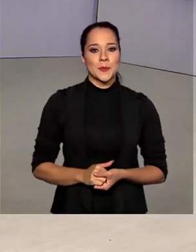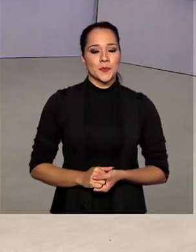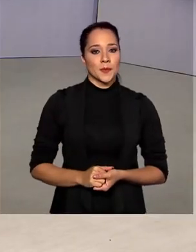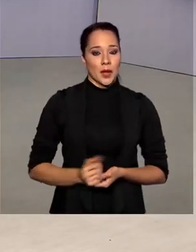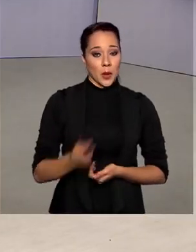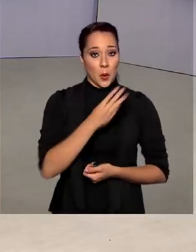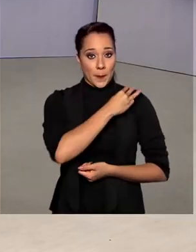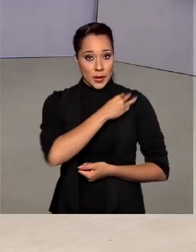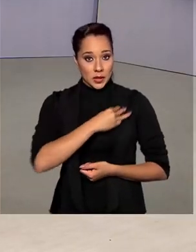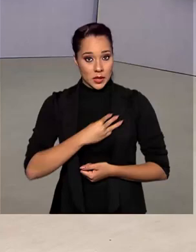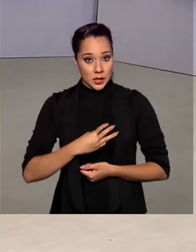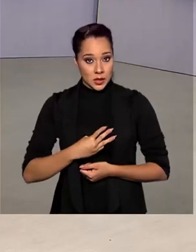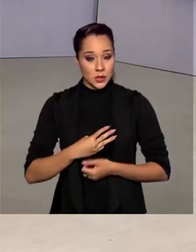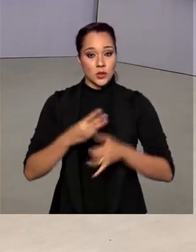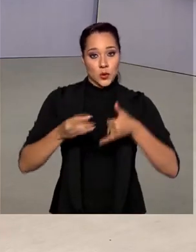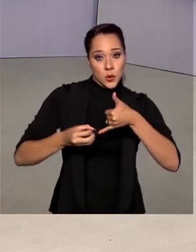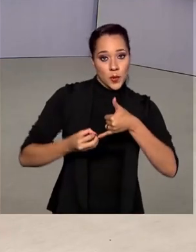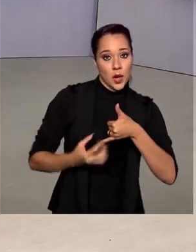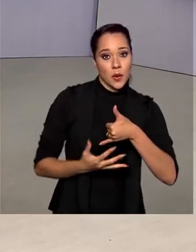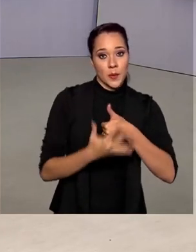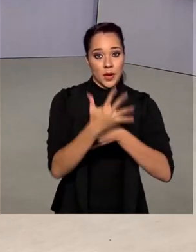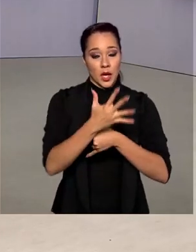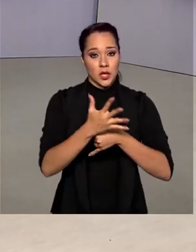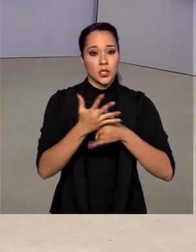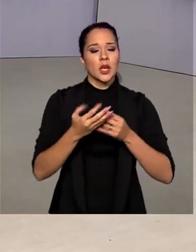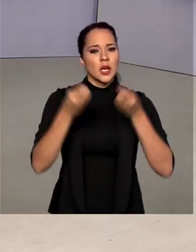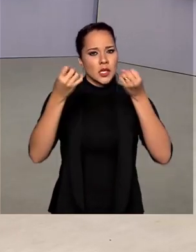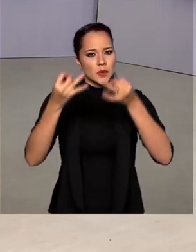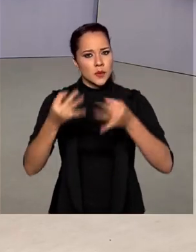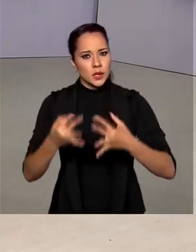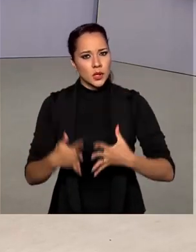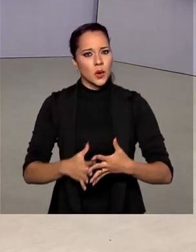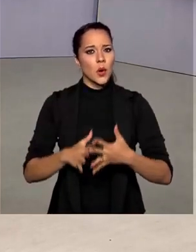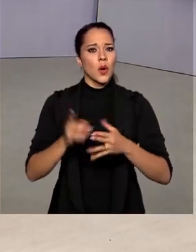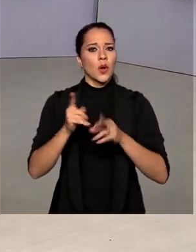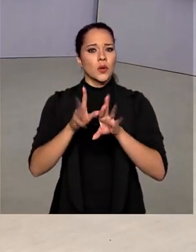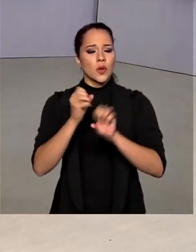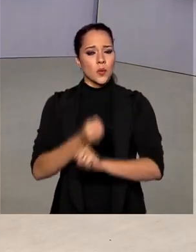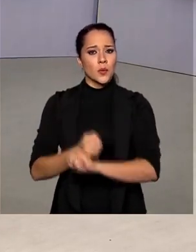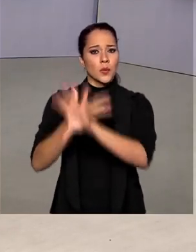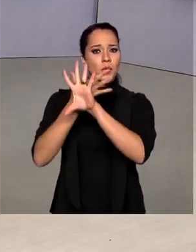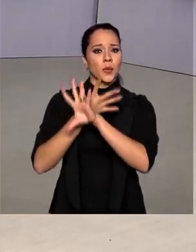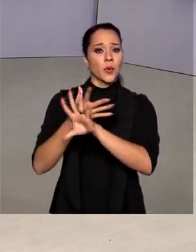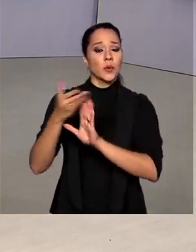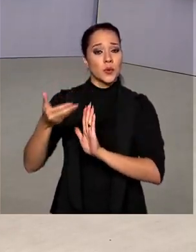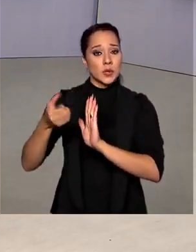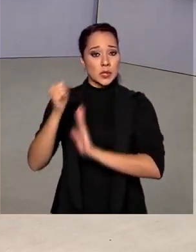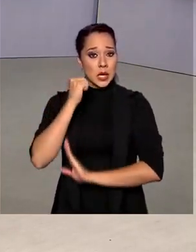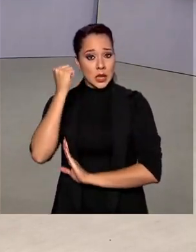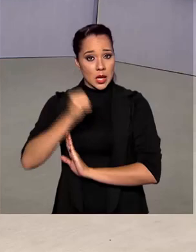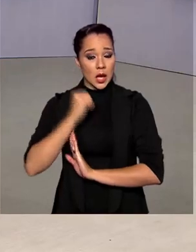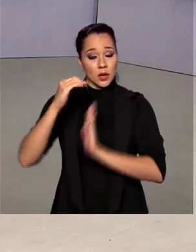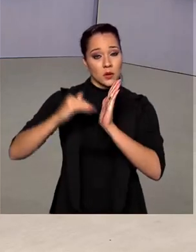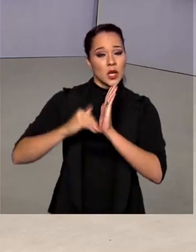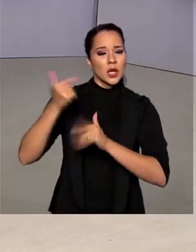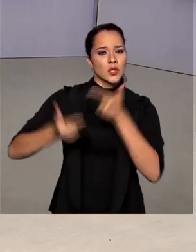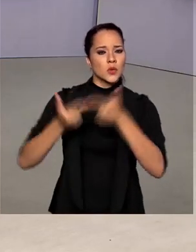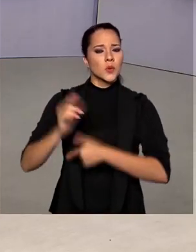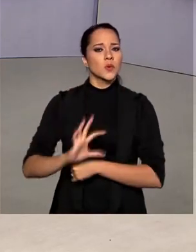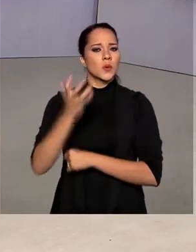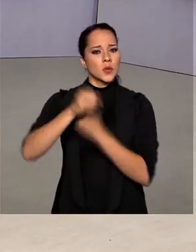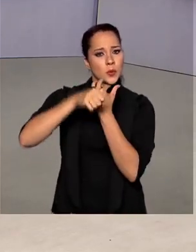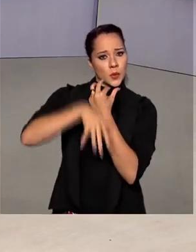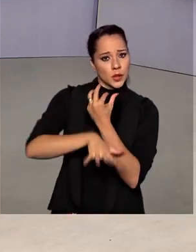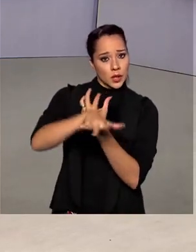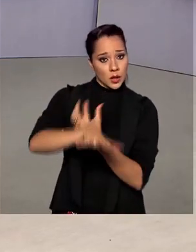ministro do Meio Ambiente, Ricardo Salles, participou hoje de uma comissão virtual do Senado que discute a situação do Pantanal.